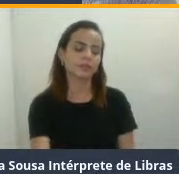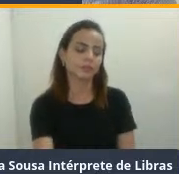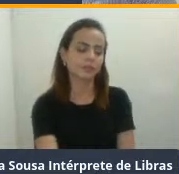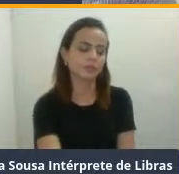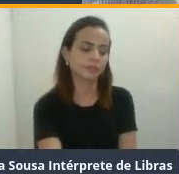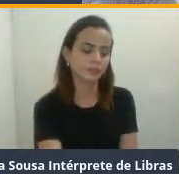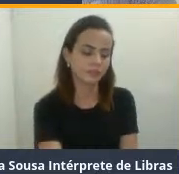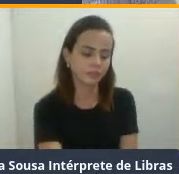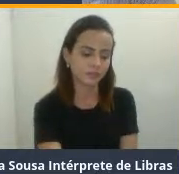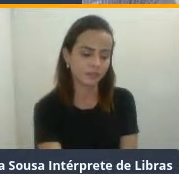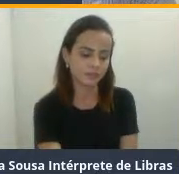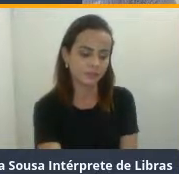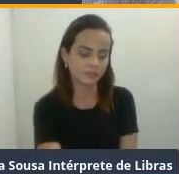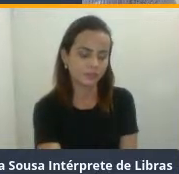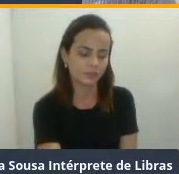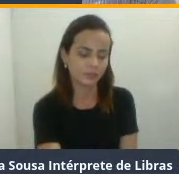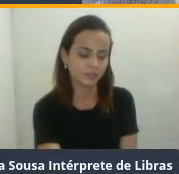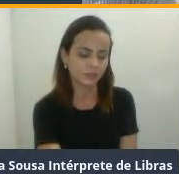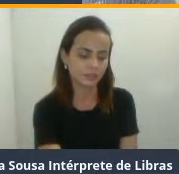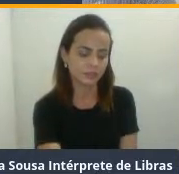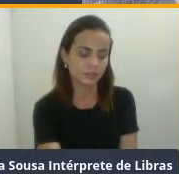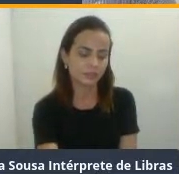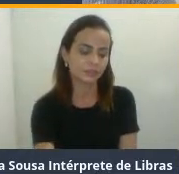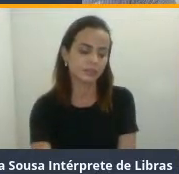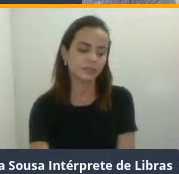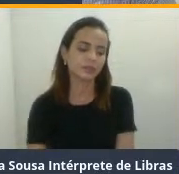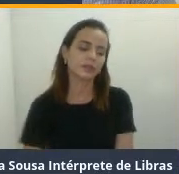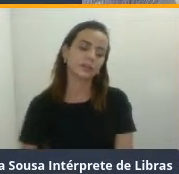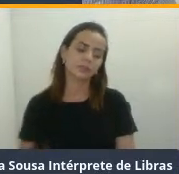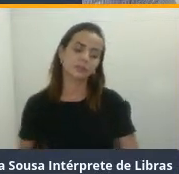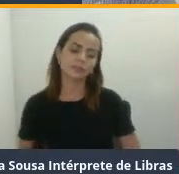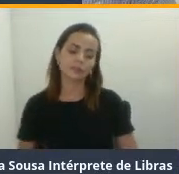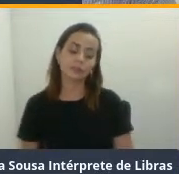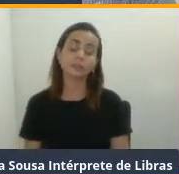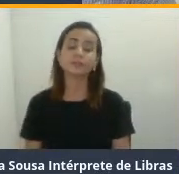Não, coloca no slide aqui. Coloca apresentar.